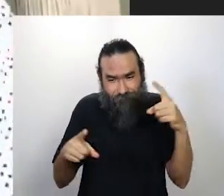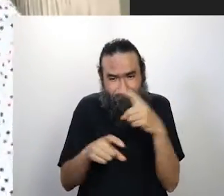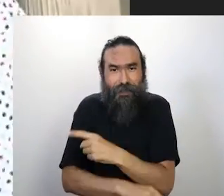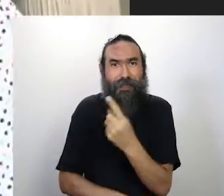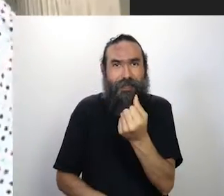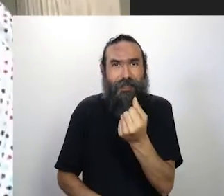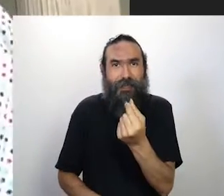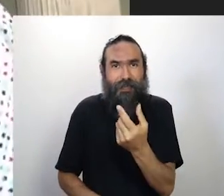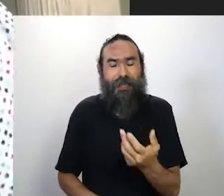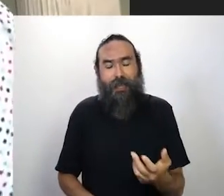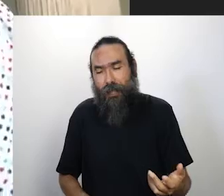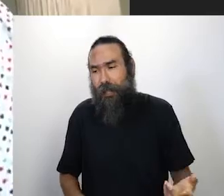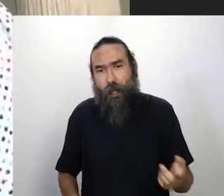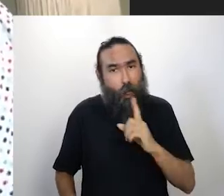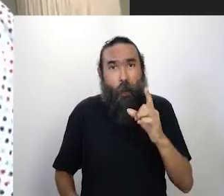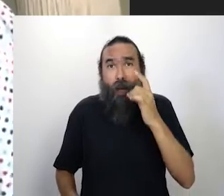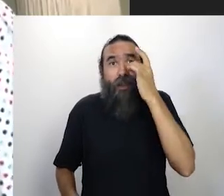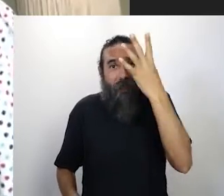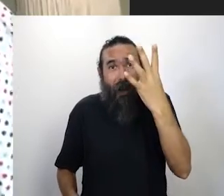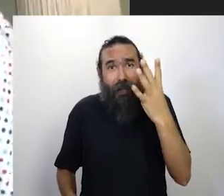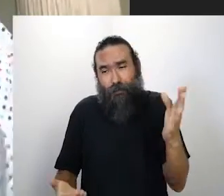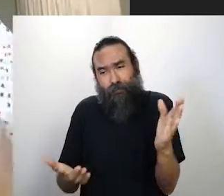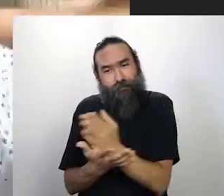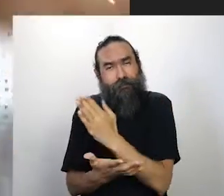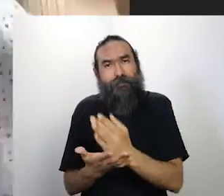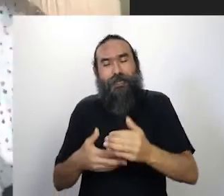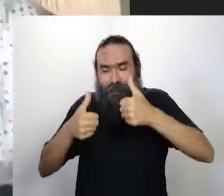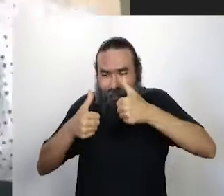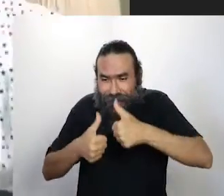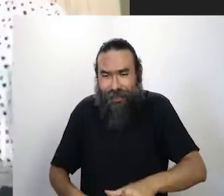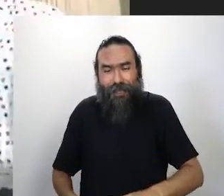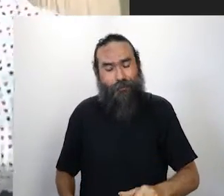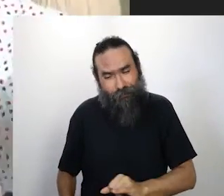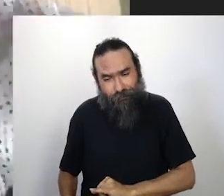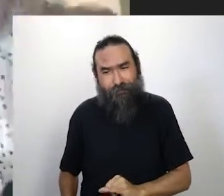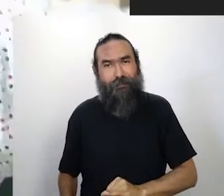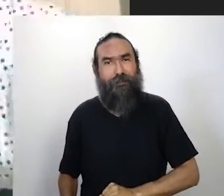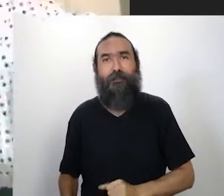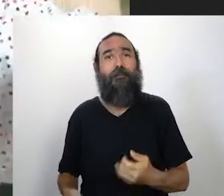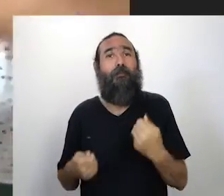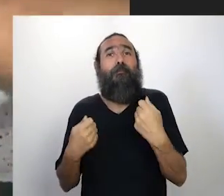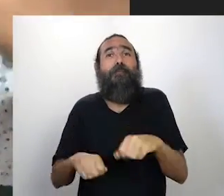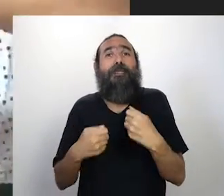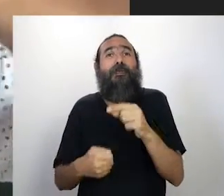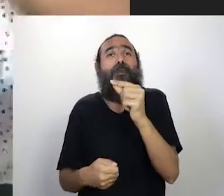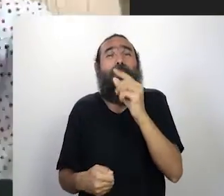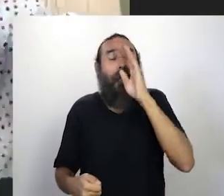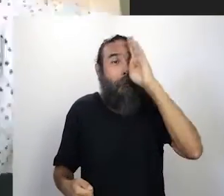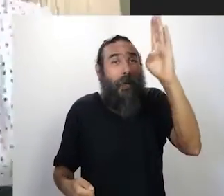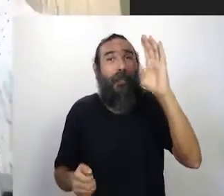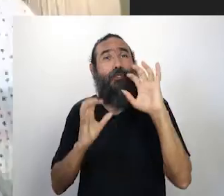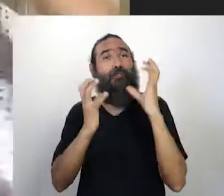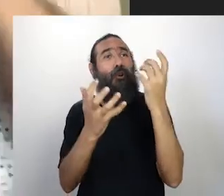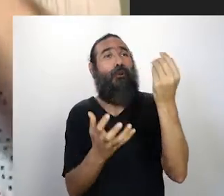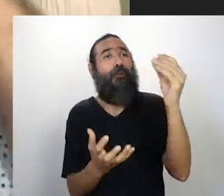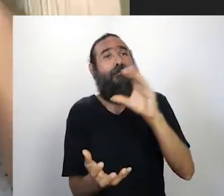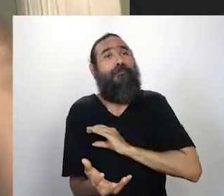arrastando, mas tem muita gente que realmente depende de fazer um show, depende de fazer aquilo ali para sobreviver,